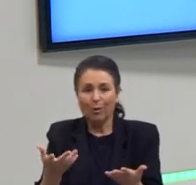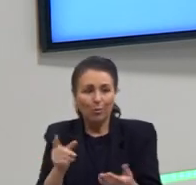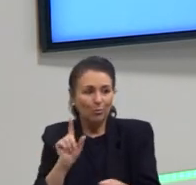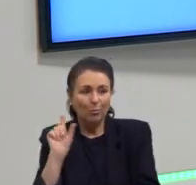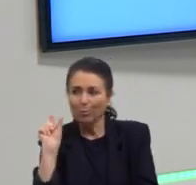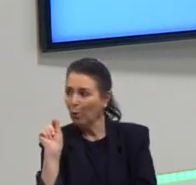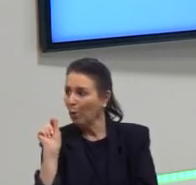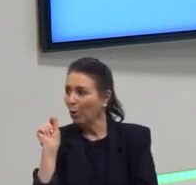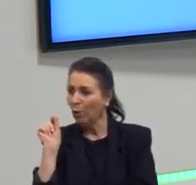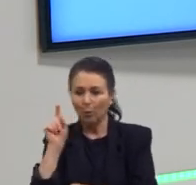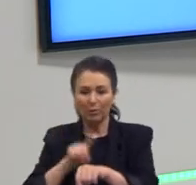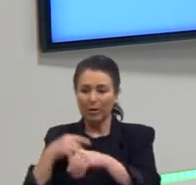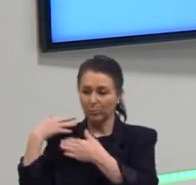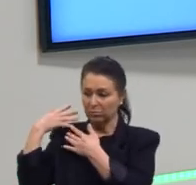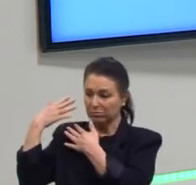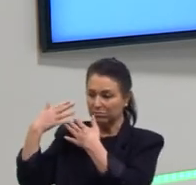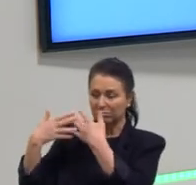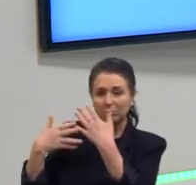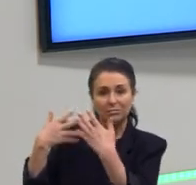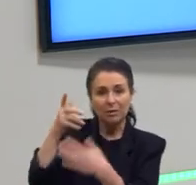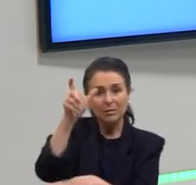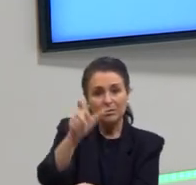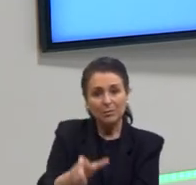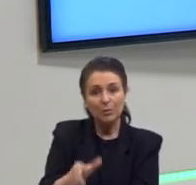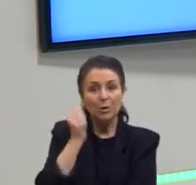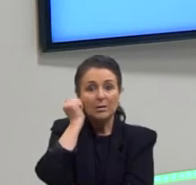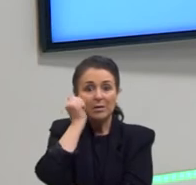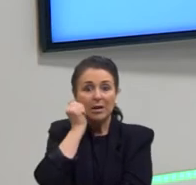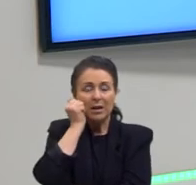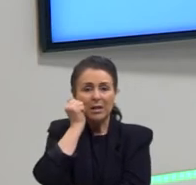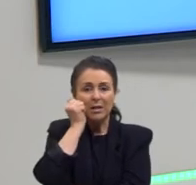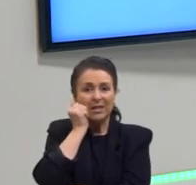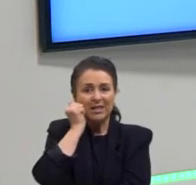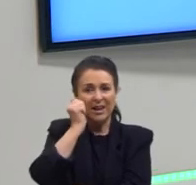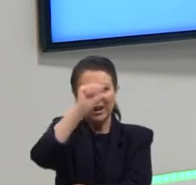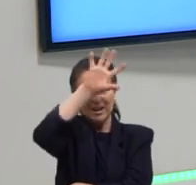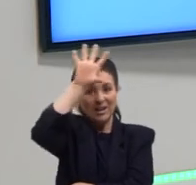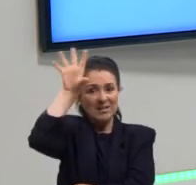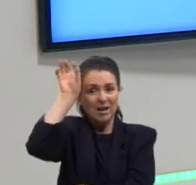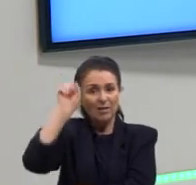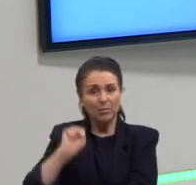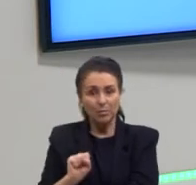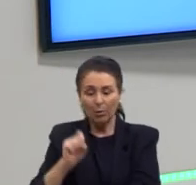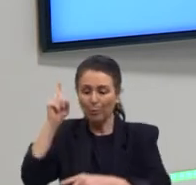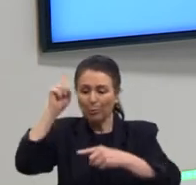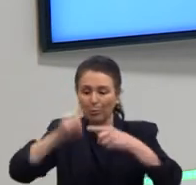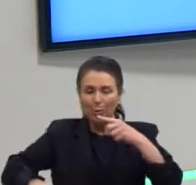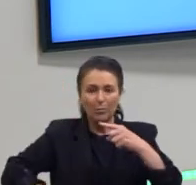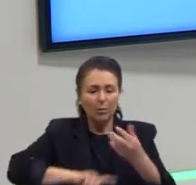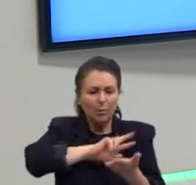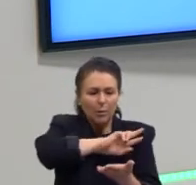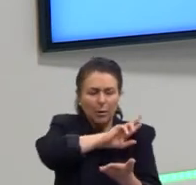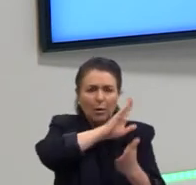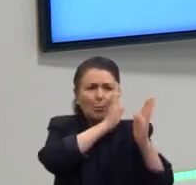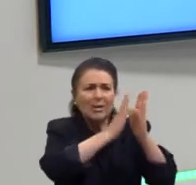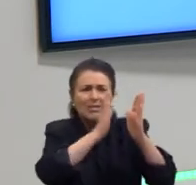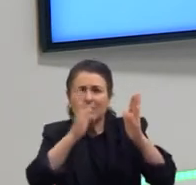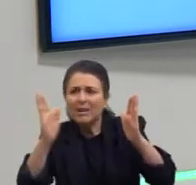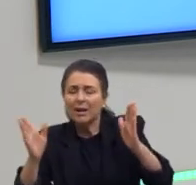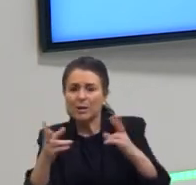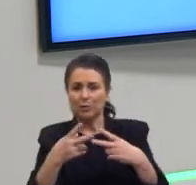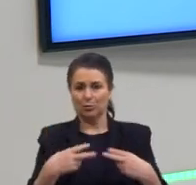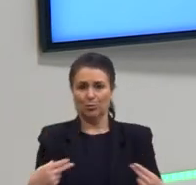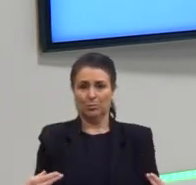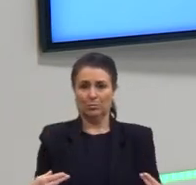pouquíssimo tempo atrás, as pessoas na África do Sul eram proibidas de uma série de coisas. Não tinham acesso a